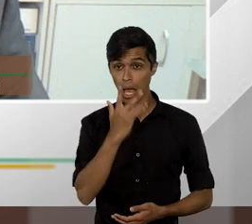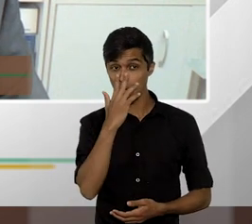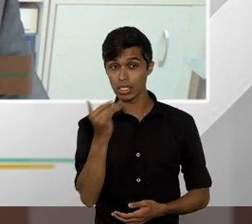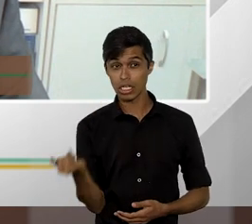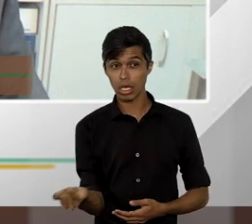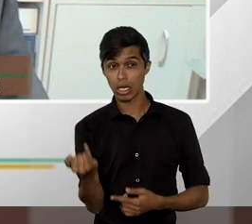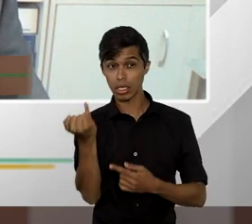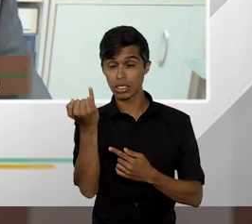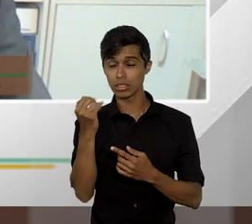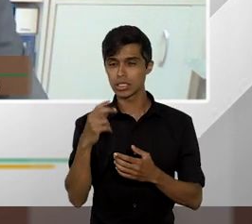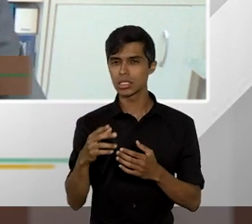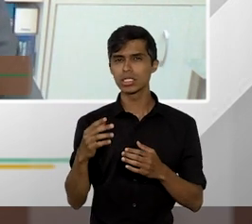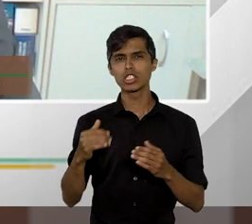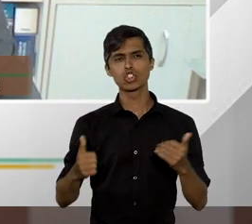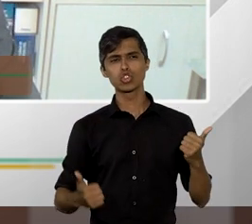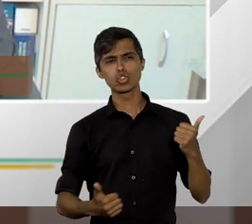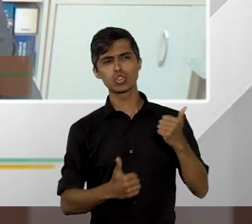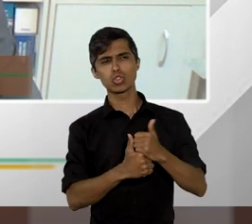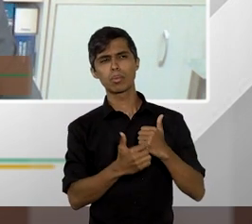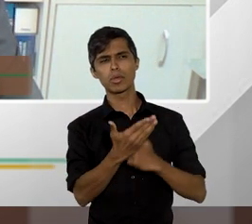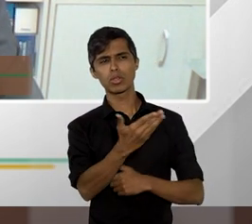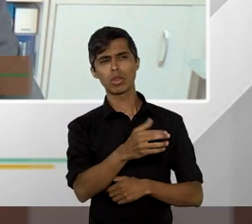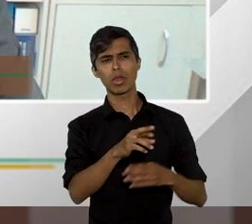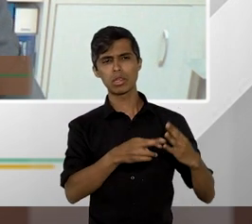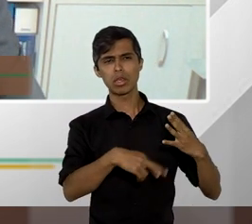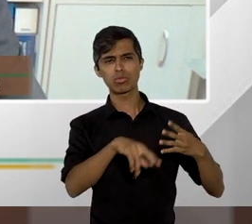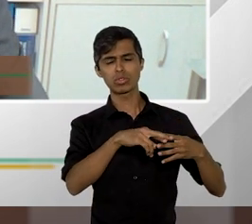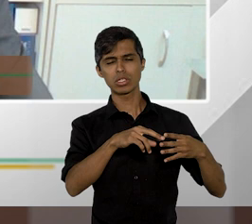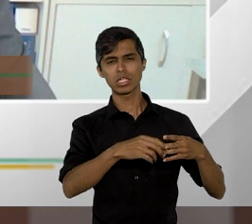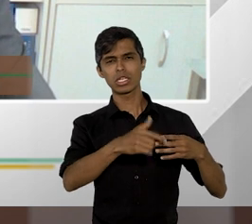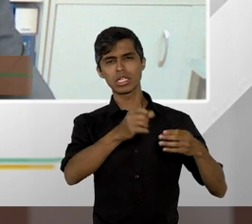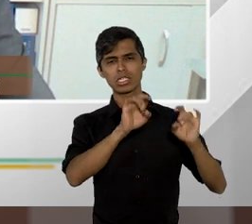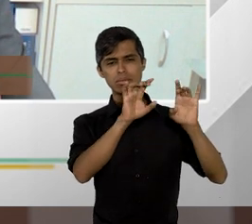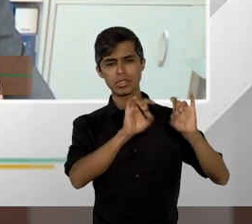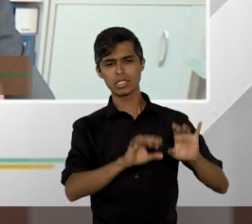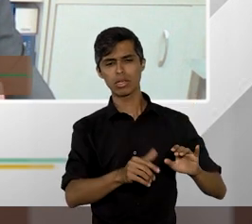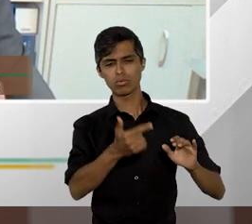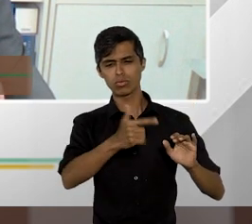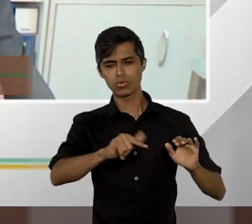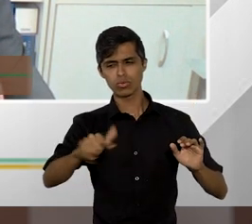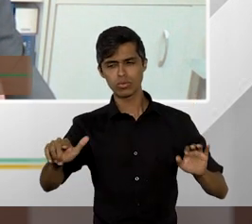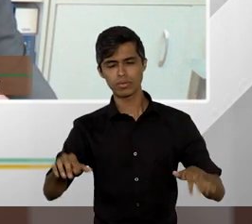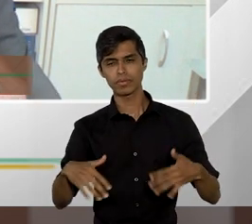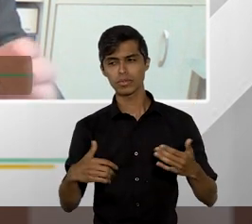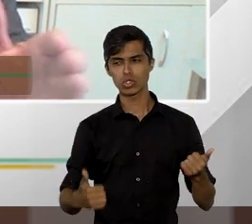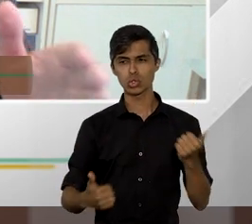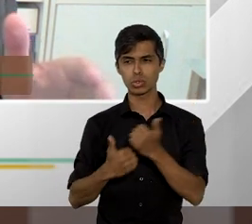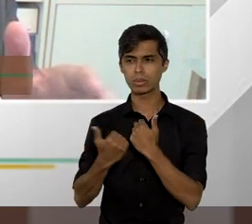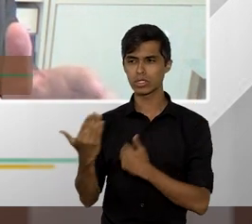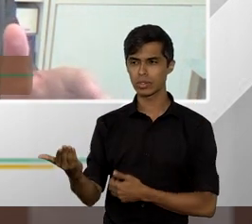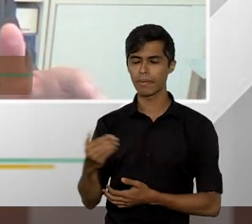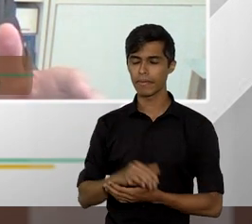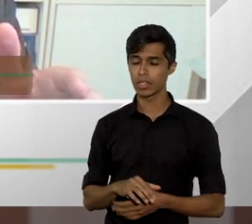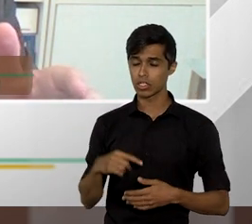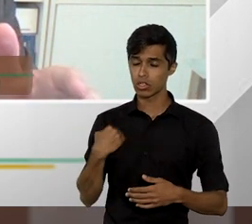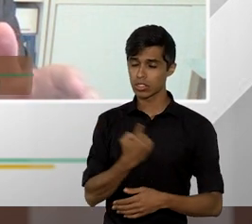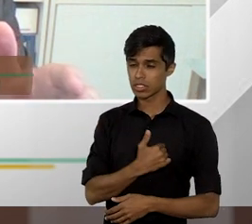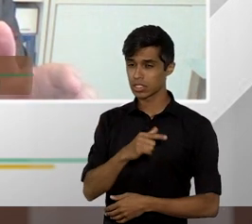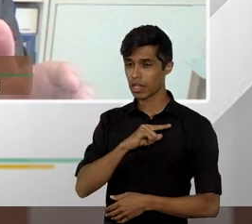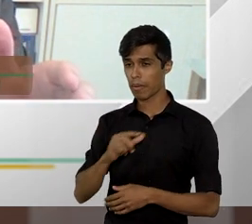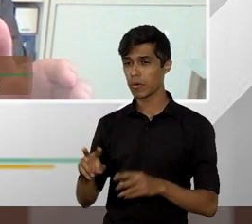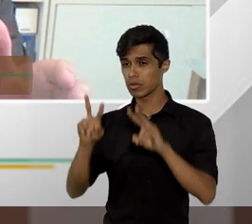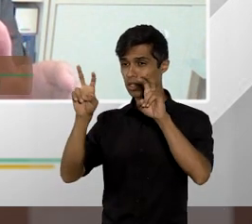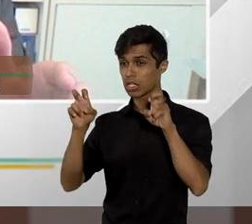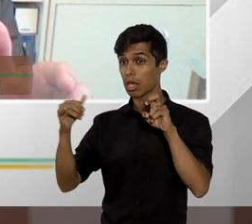para em alguma medida substituir o recurso especial repetitivo e nós vamos ter a partir de agora temas de